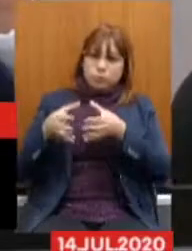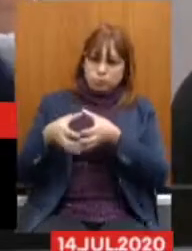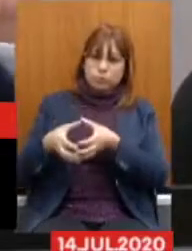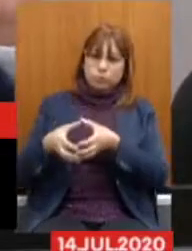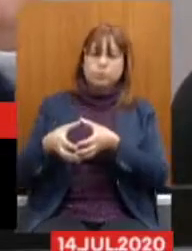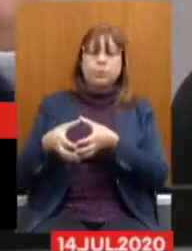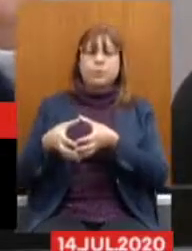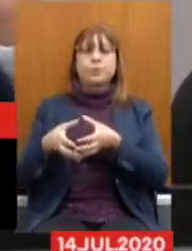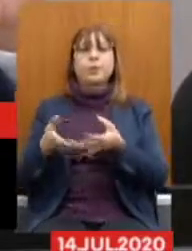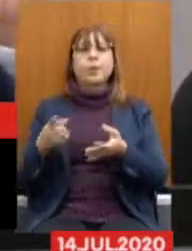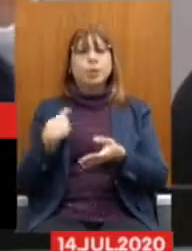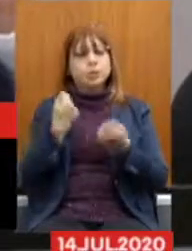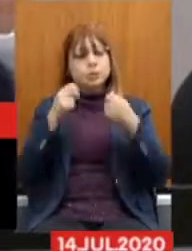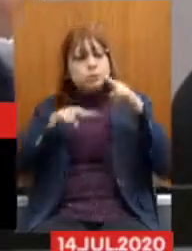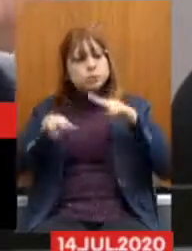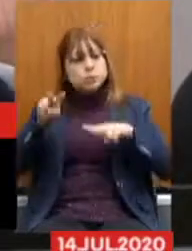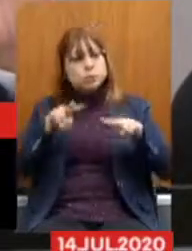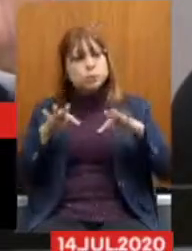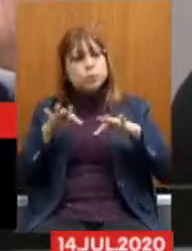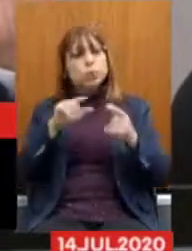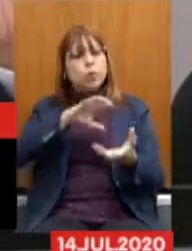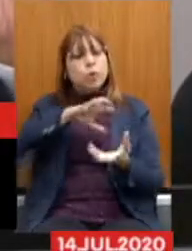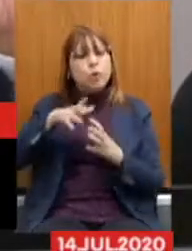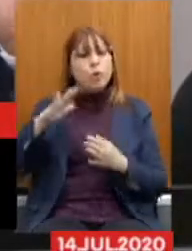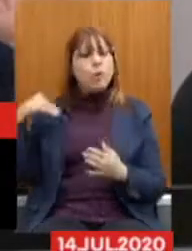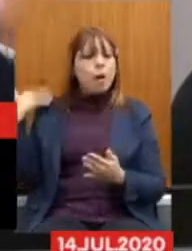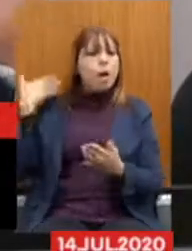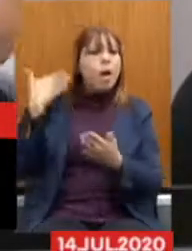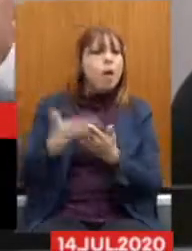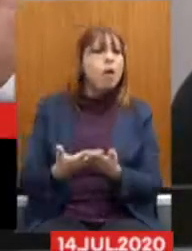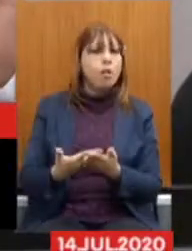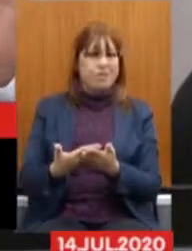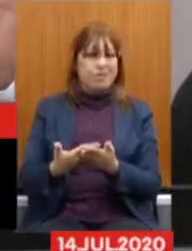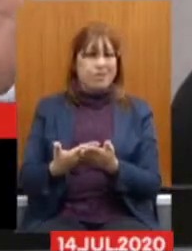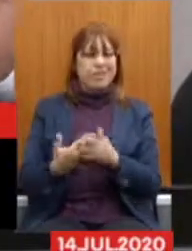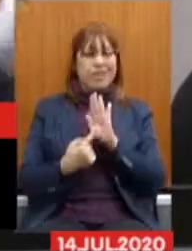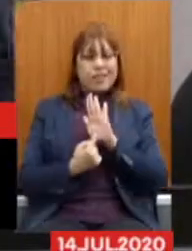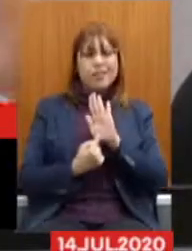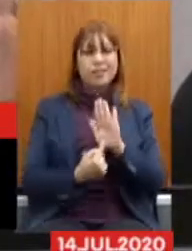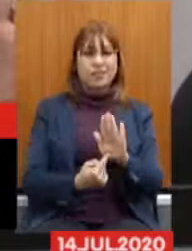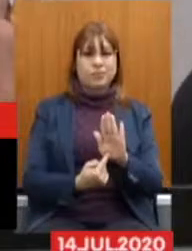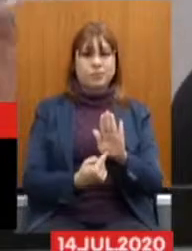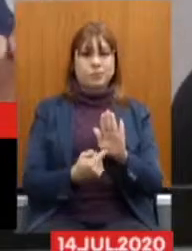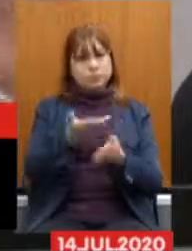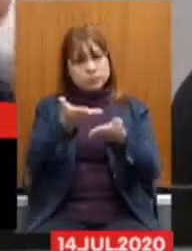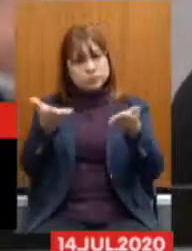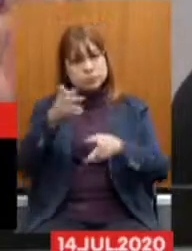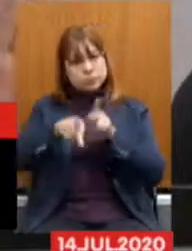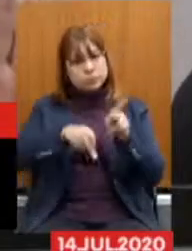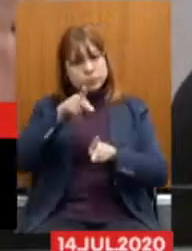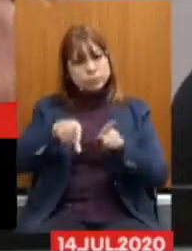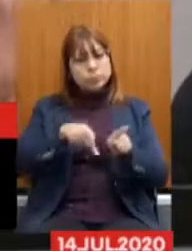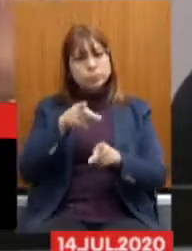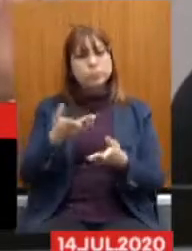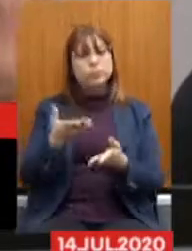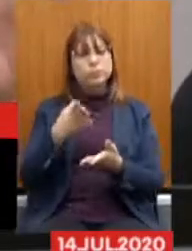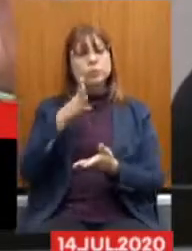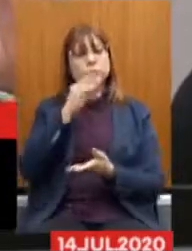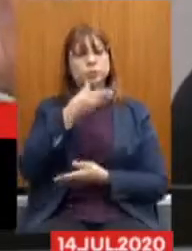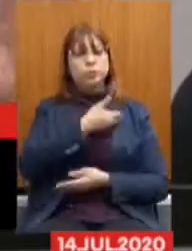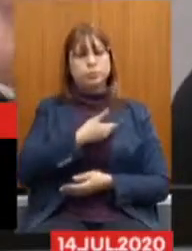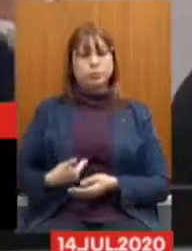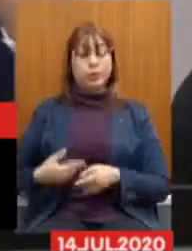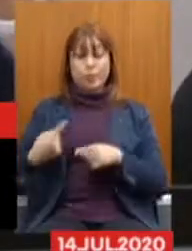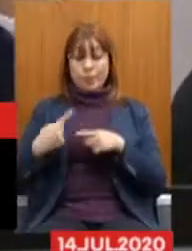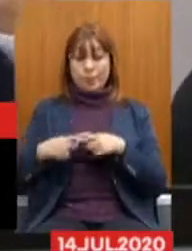as reformas que foram feitas até hoje e apresentar para a população, para o funcionalismo. A